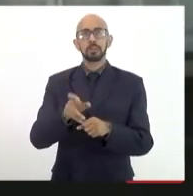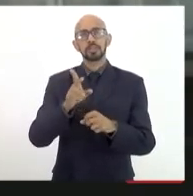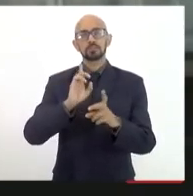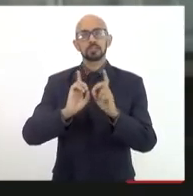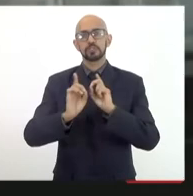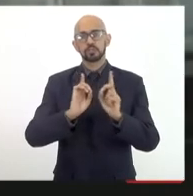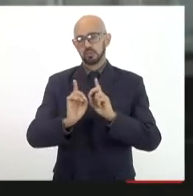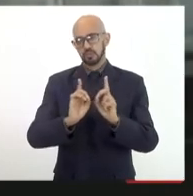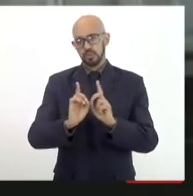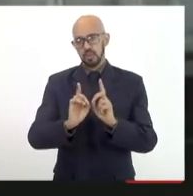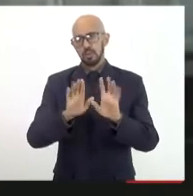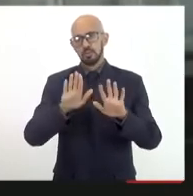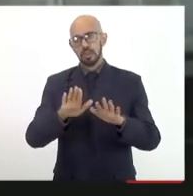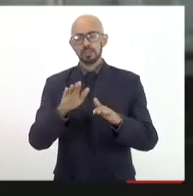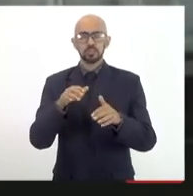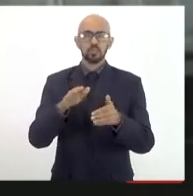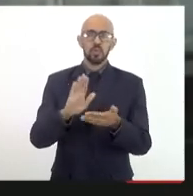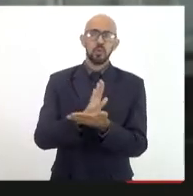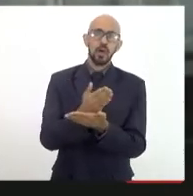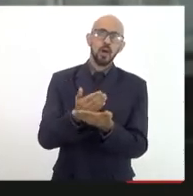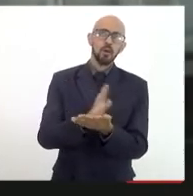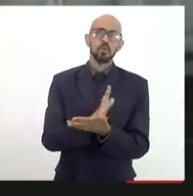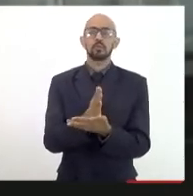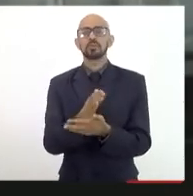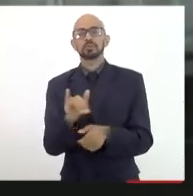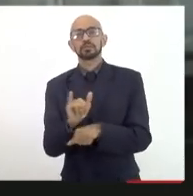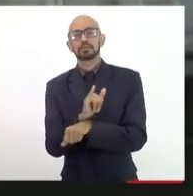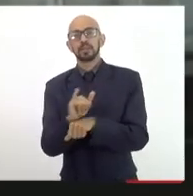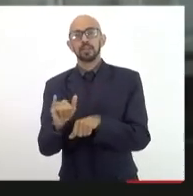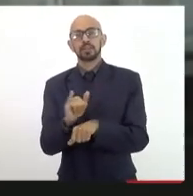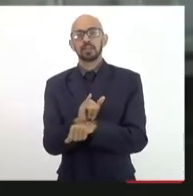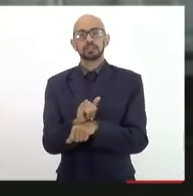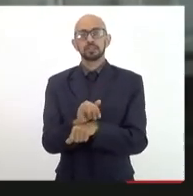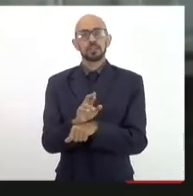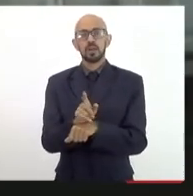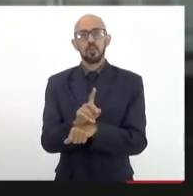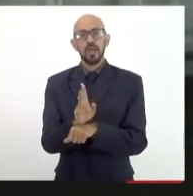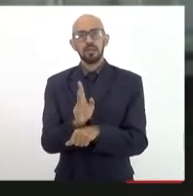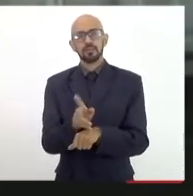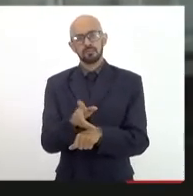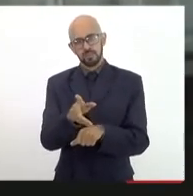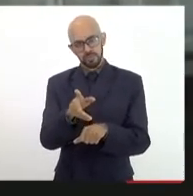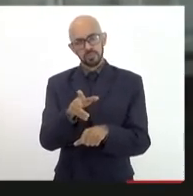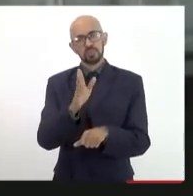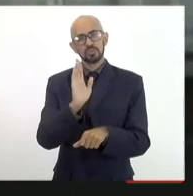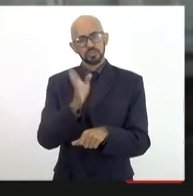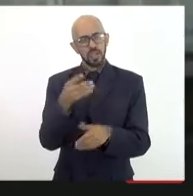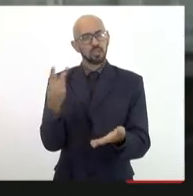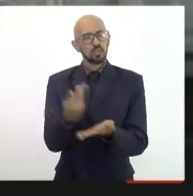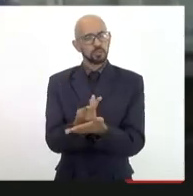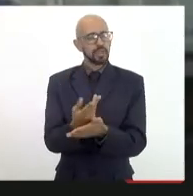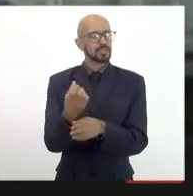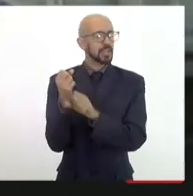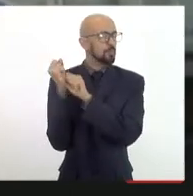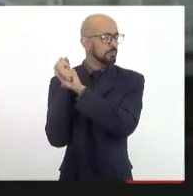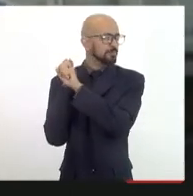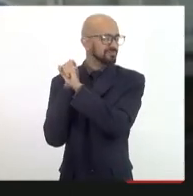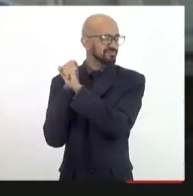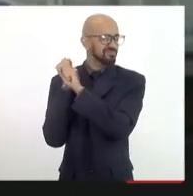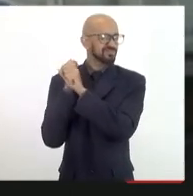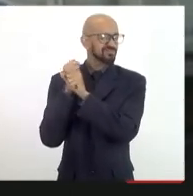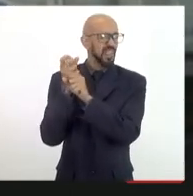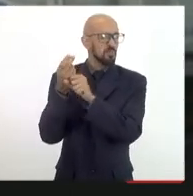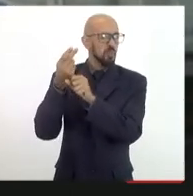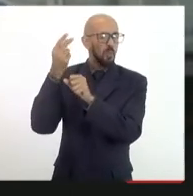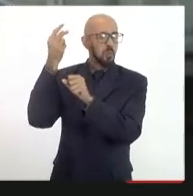talvez com alguns paliativos para a situação estrutural que a gente vive há décadas, há décadas, eu acho que essa é a nossa